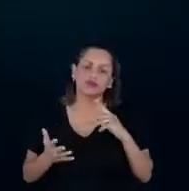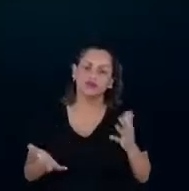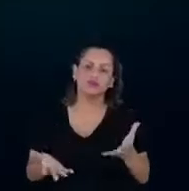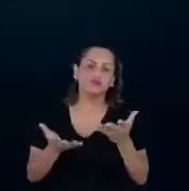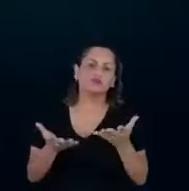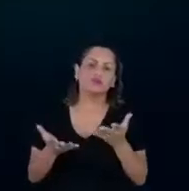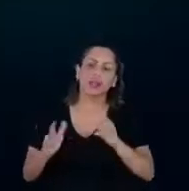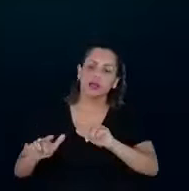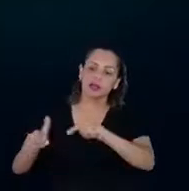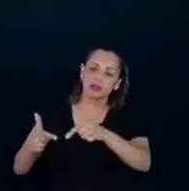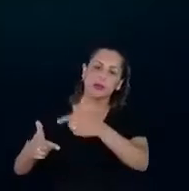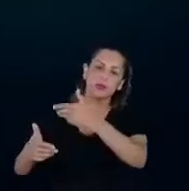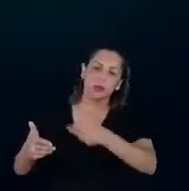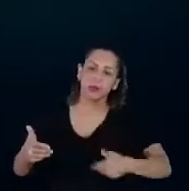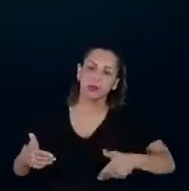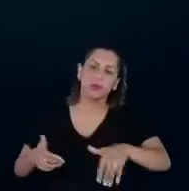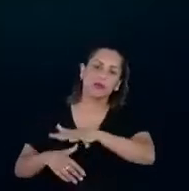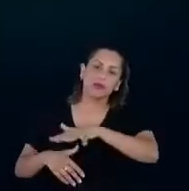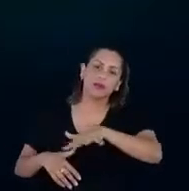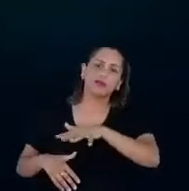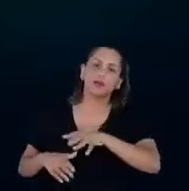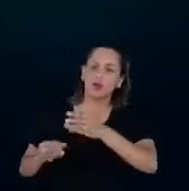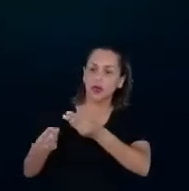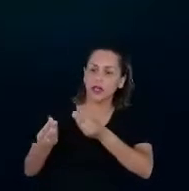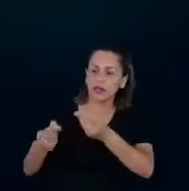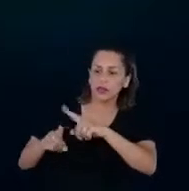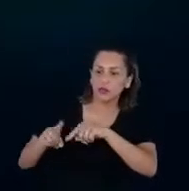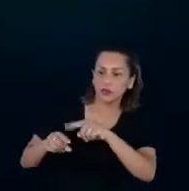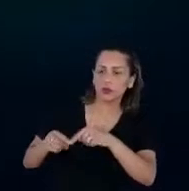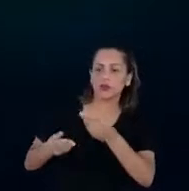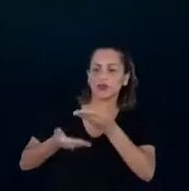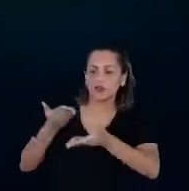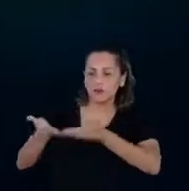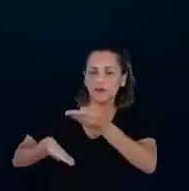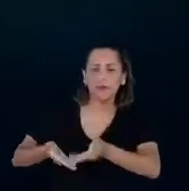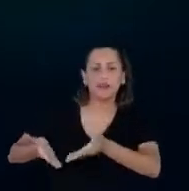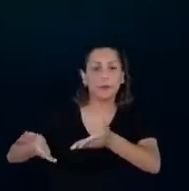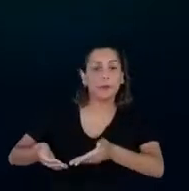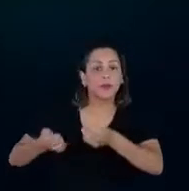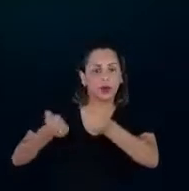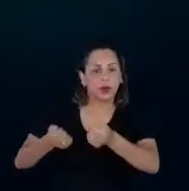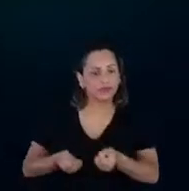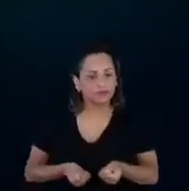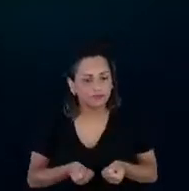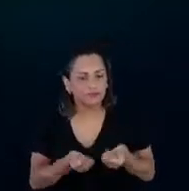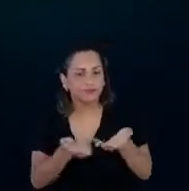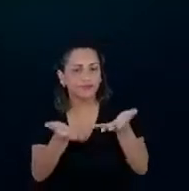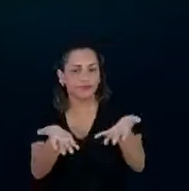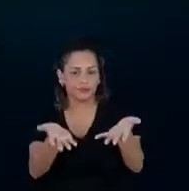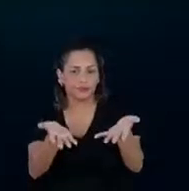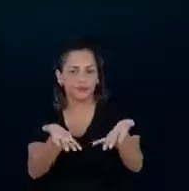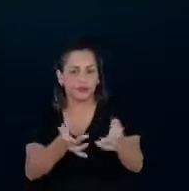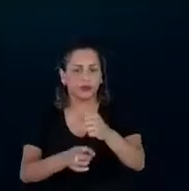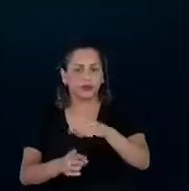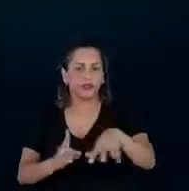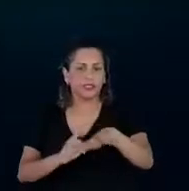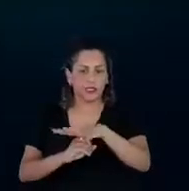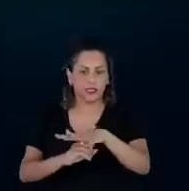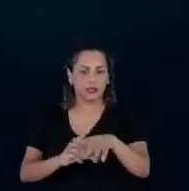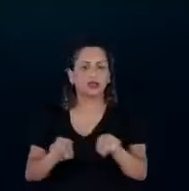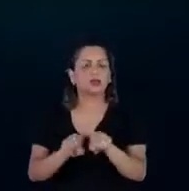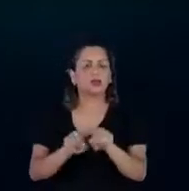melhora qualidade de produto e serviço para o consumidor, para a sociedade, para o usuário, nós temos ferramentas,